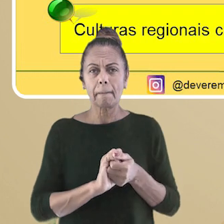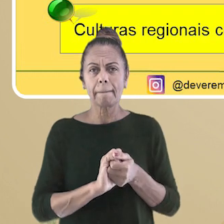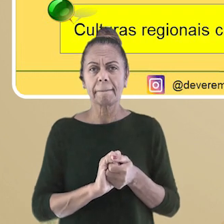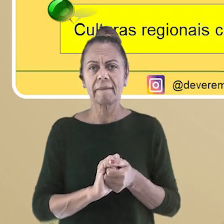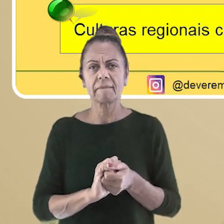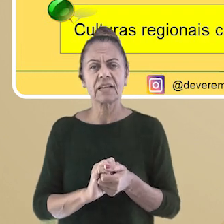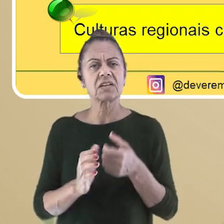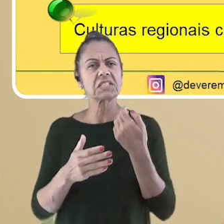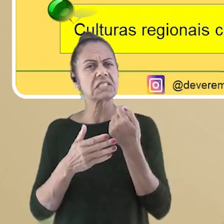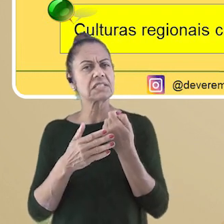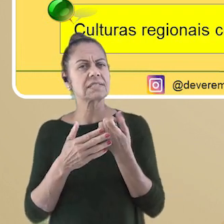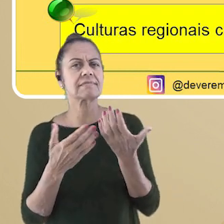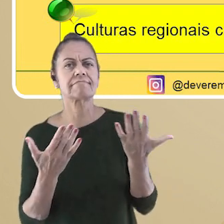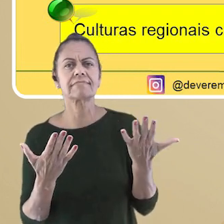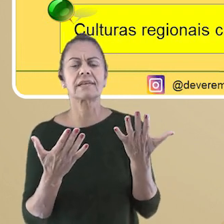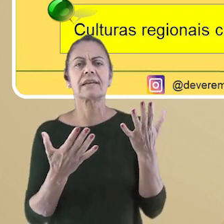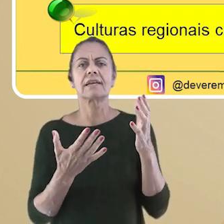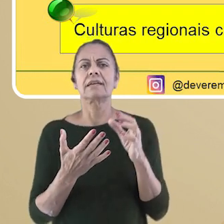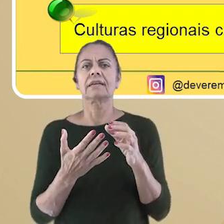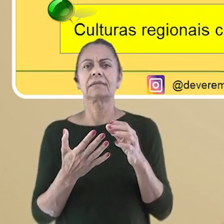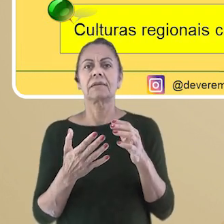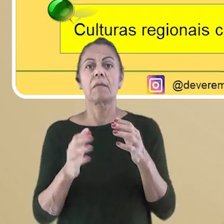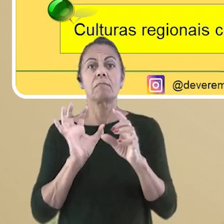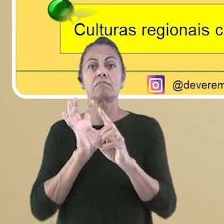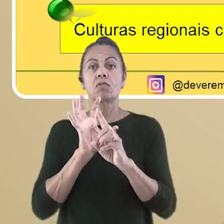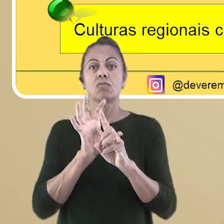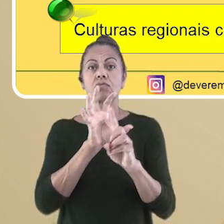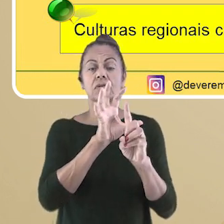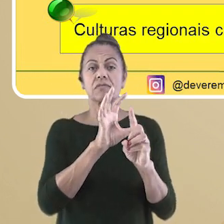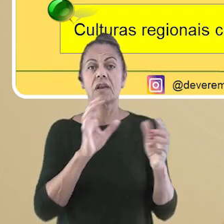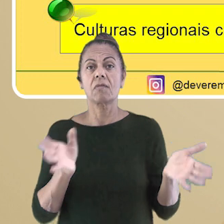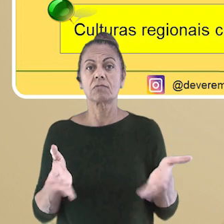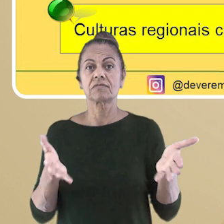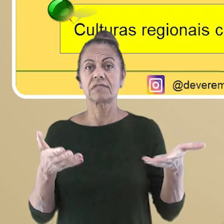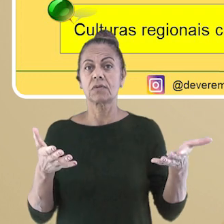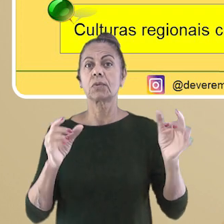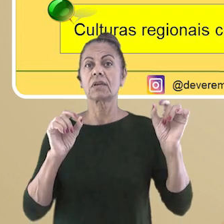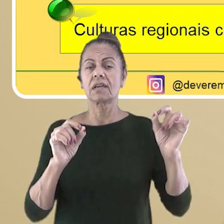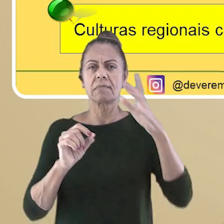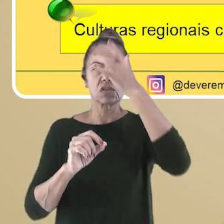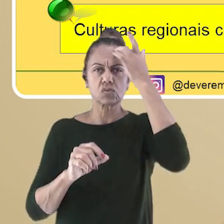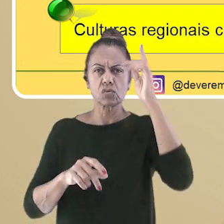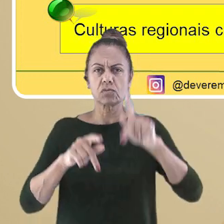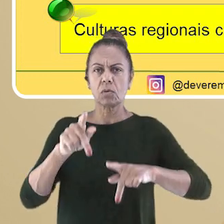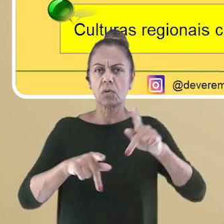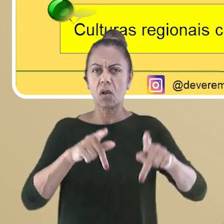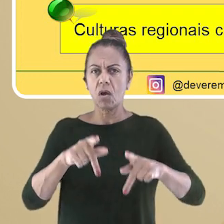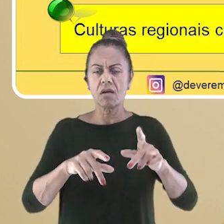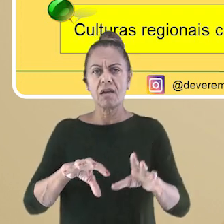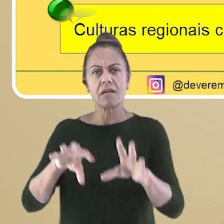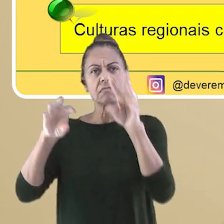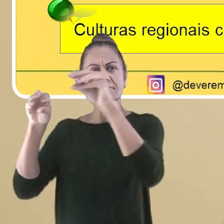Essas diferenças em investimento, por exemplo, motivaram bastante os fluxos populacionais.